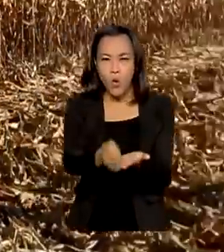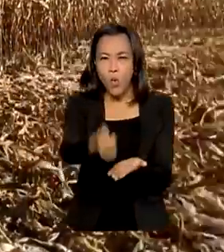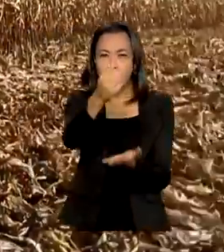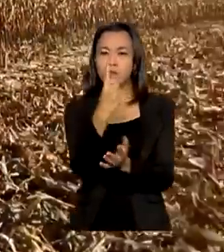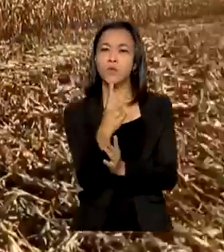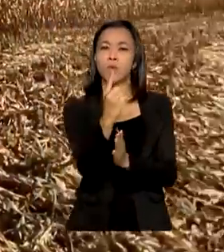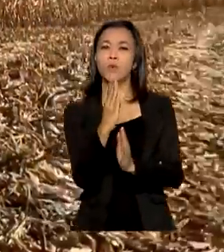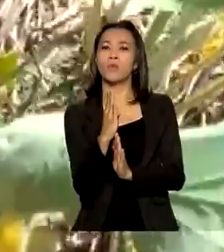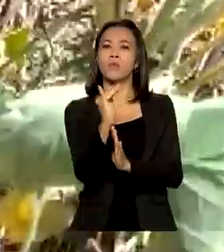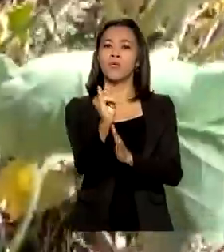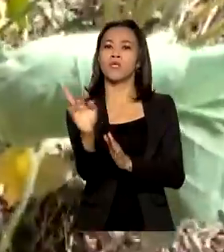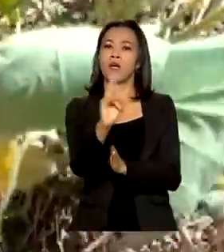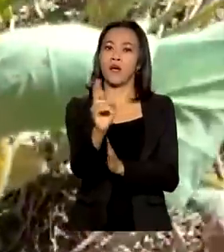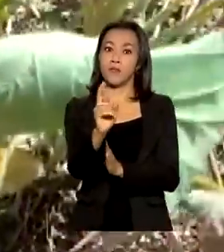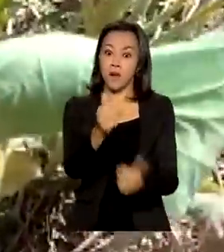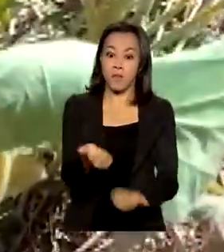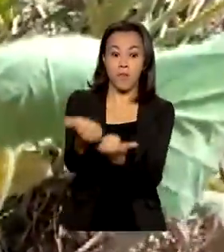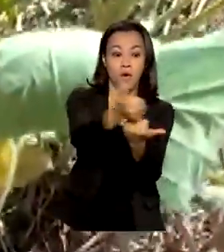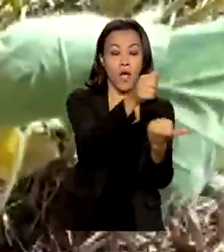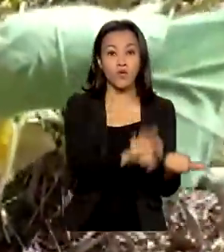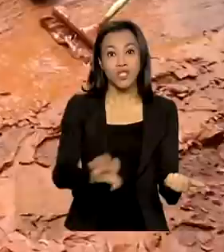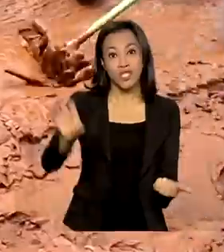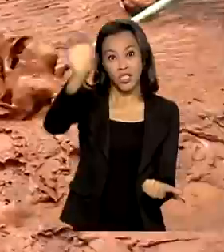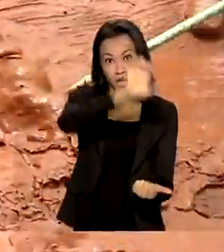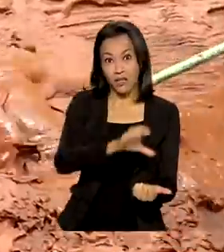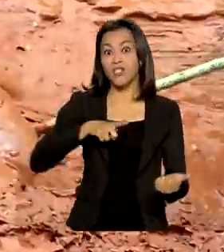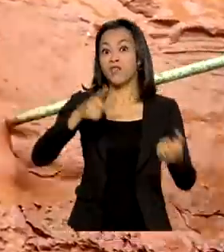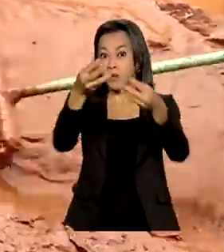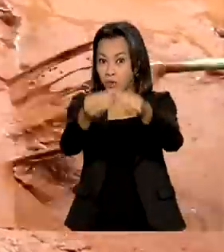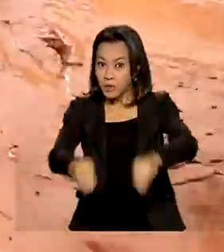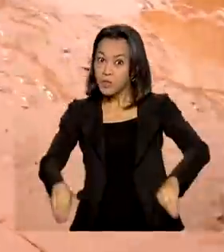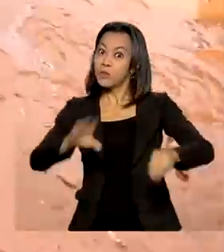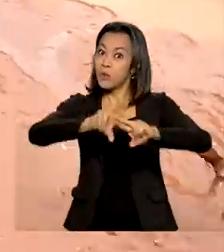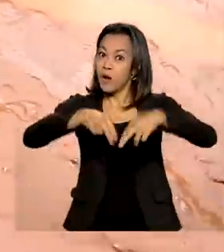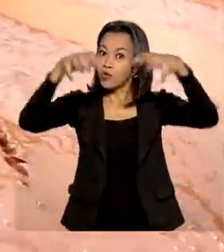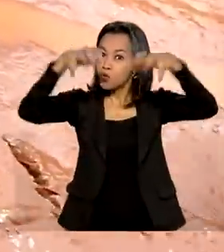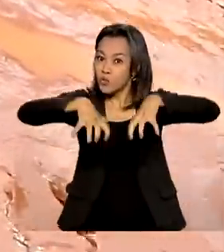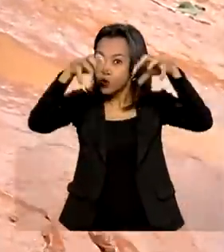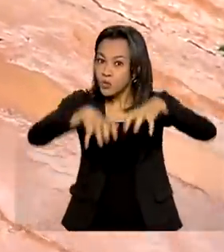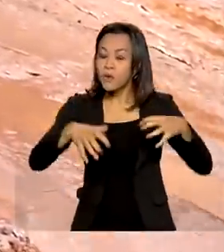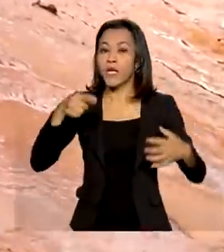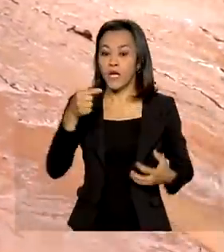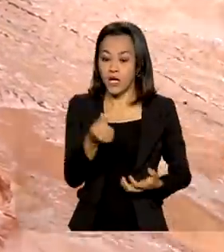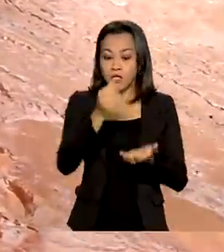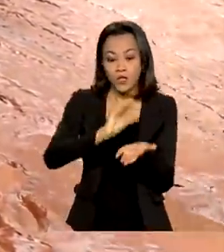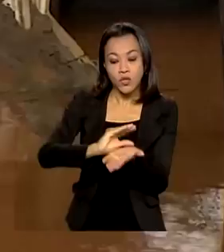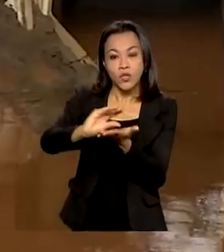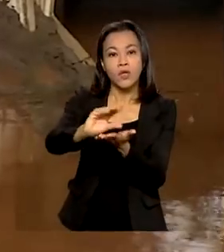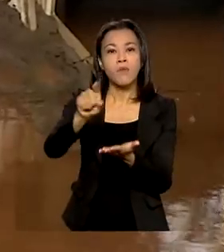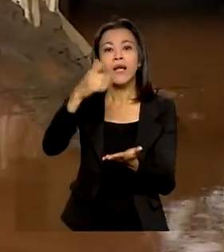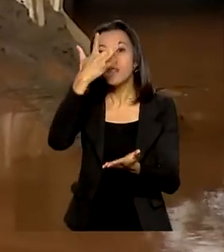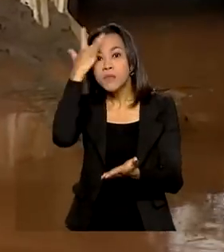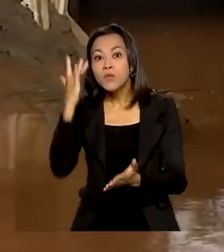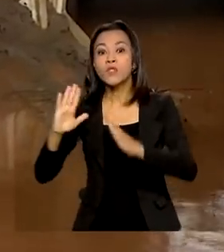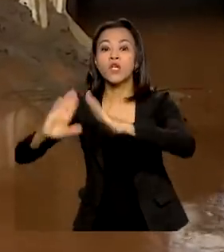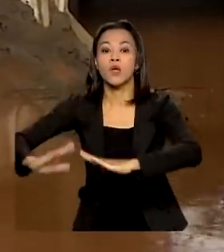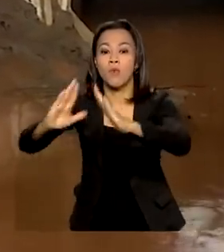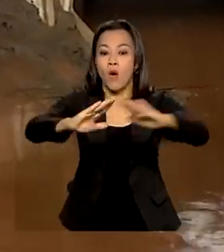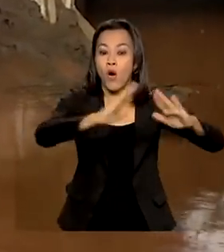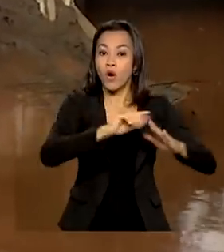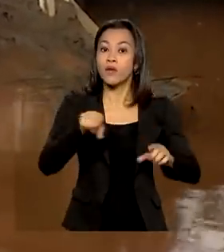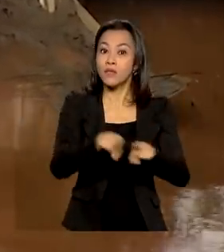reais para apoiar estados afetados pelas chuvas e estiagens. Recursos serão destinados na ajuda aos moradores e na